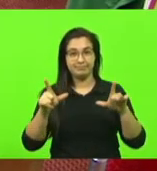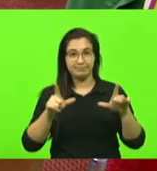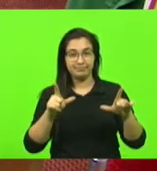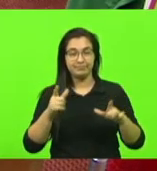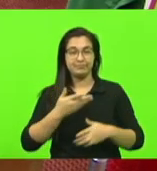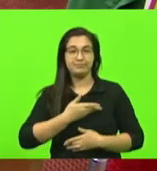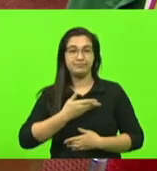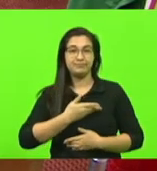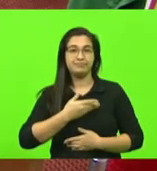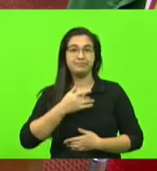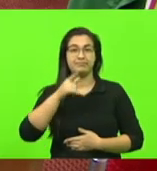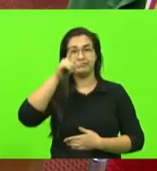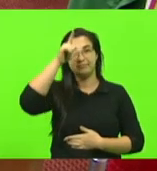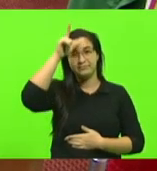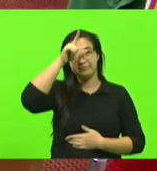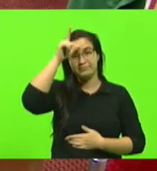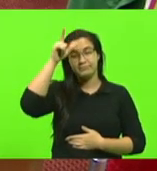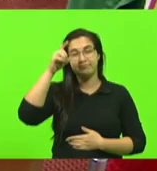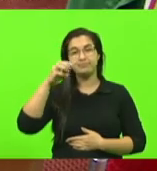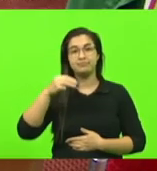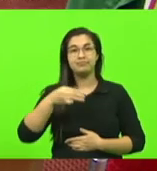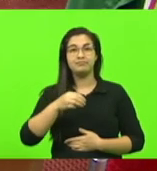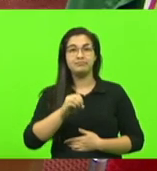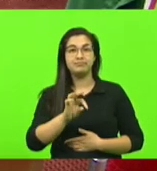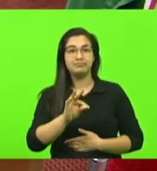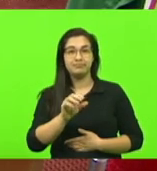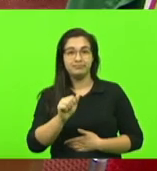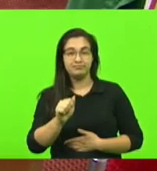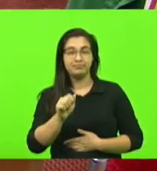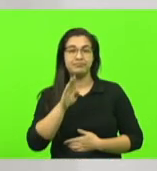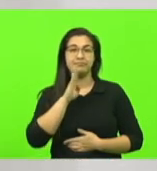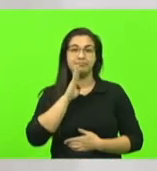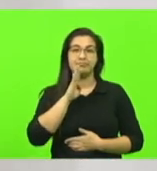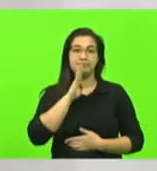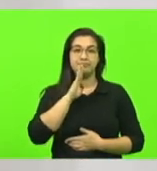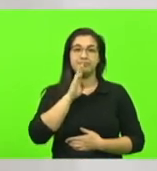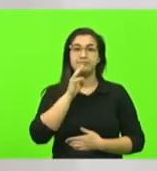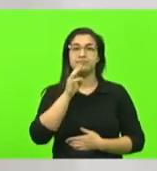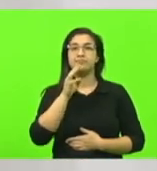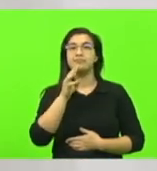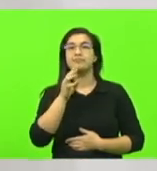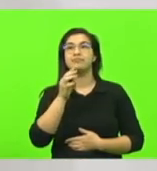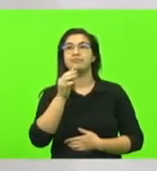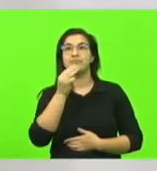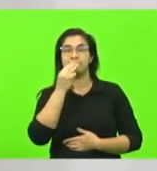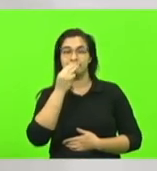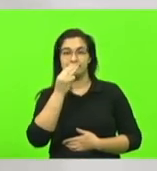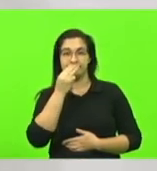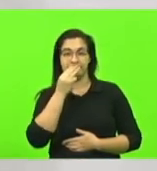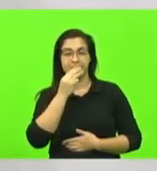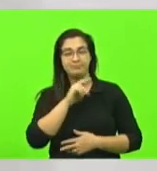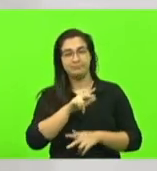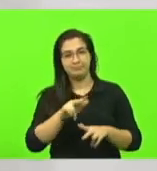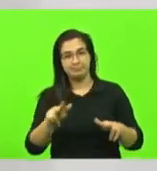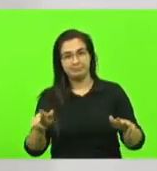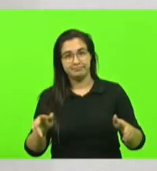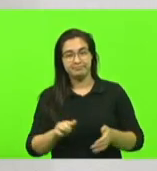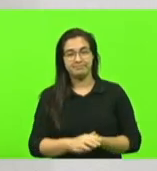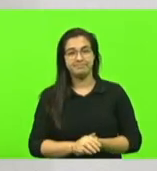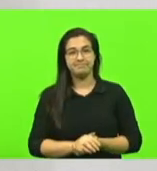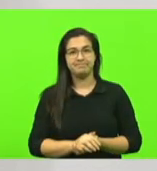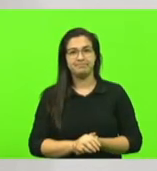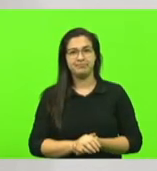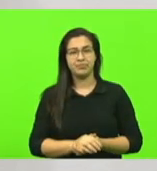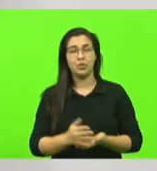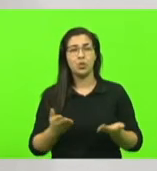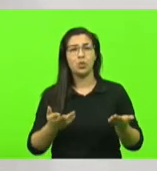Mota Berlanda Sopelsa eu recebi uma manifestação hoje